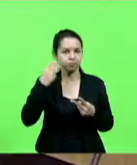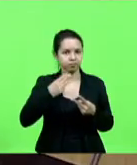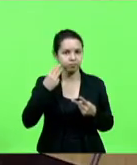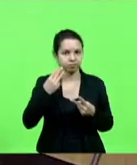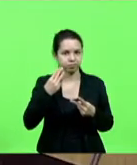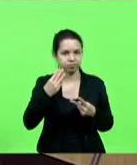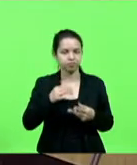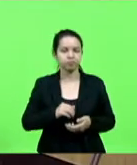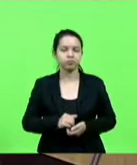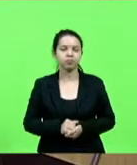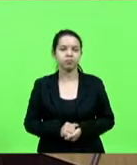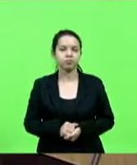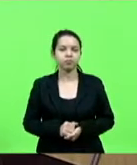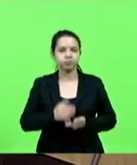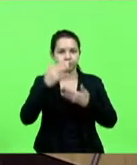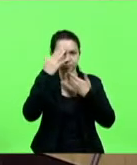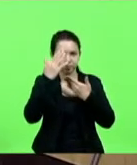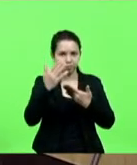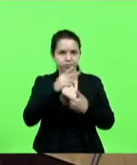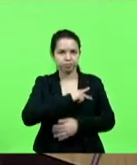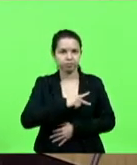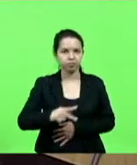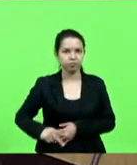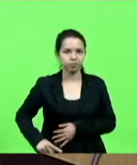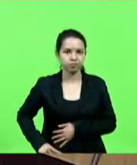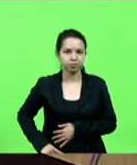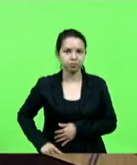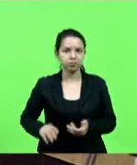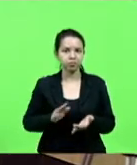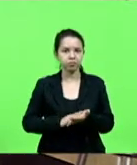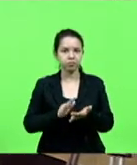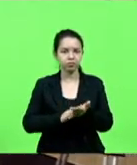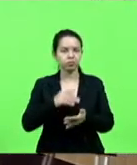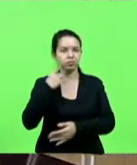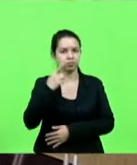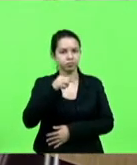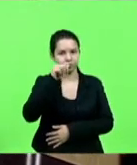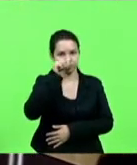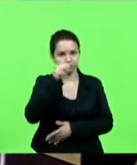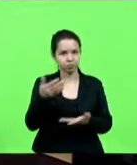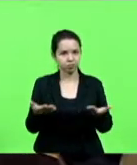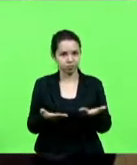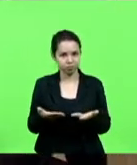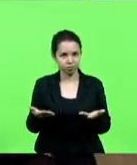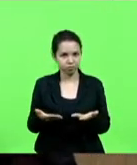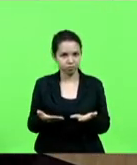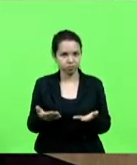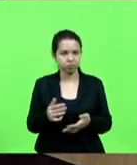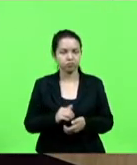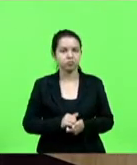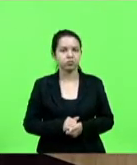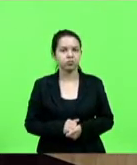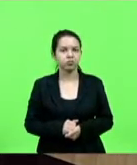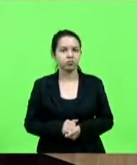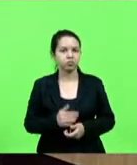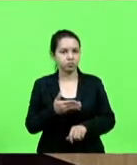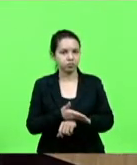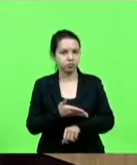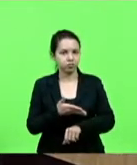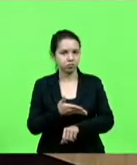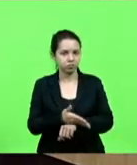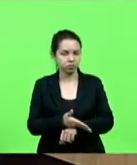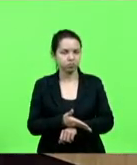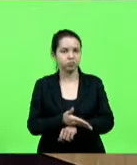Obrigado, senhor presidente. Parabéns ao deputado João. Hoje nós participamos aí das reuniões da Comissão de Saúde